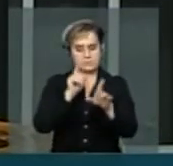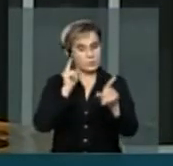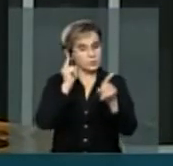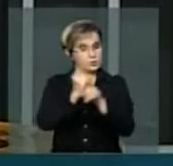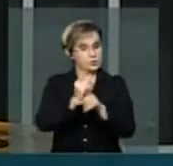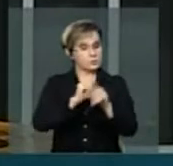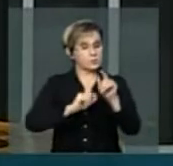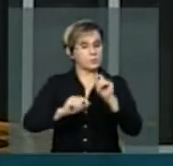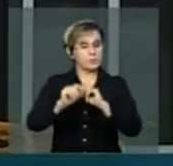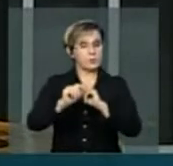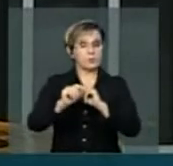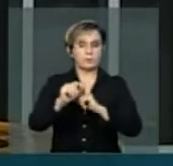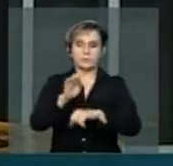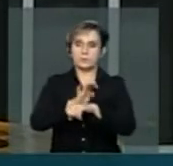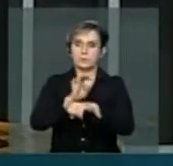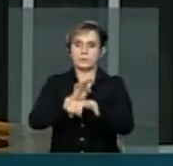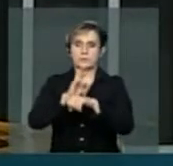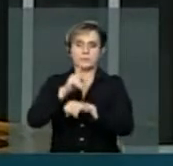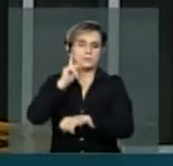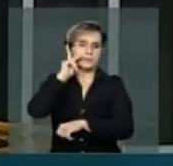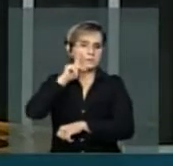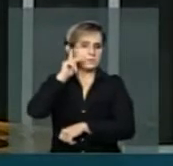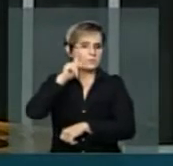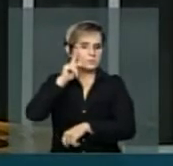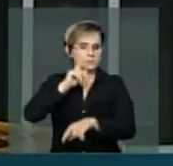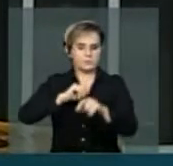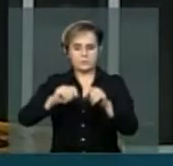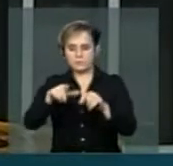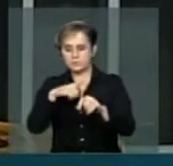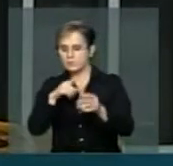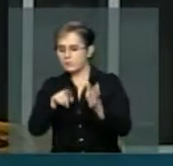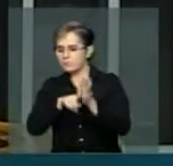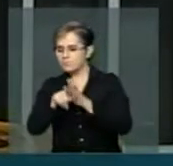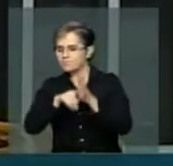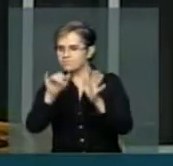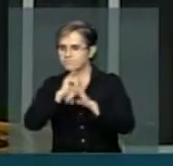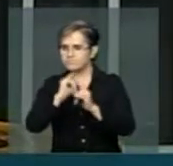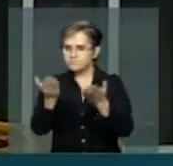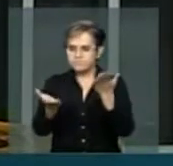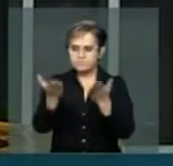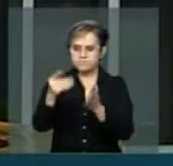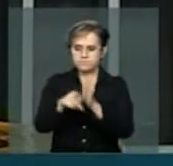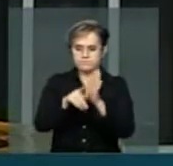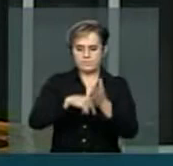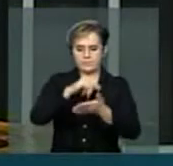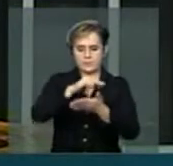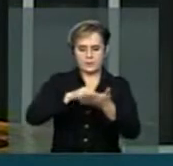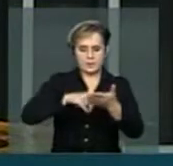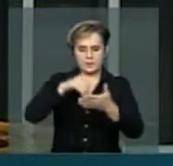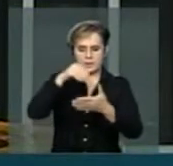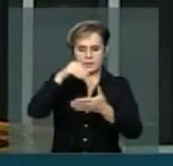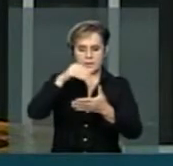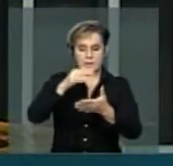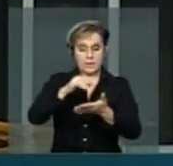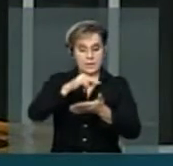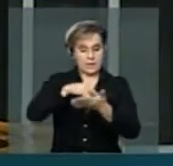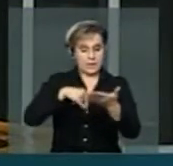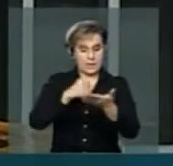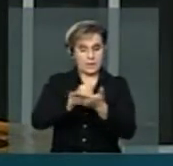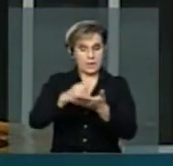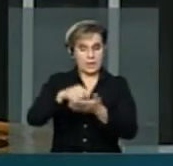segundo ele, na Paraíba, ao cruzar as informações do cadastro eleitoral com o do DETRAN,